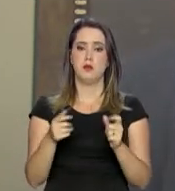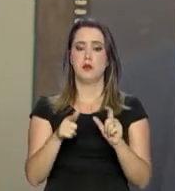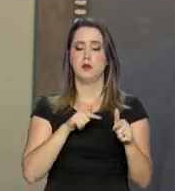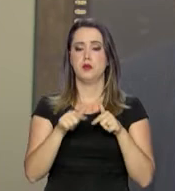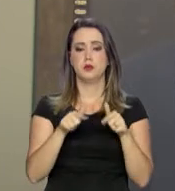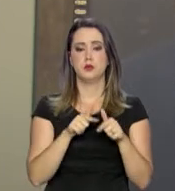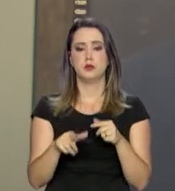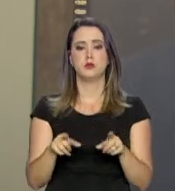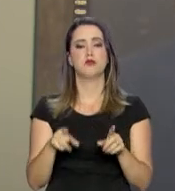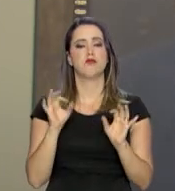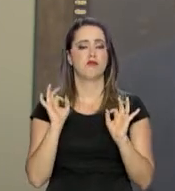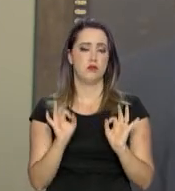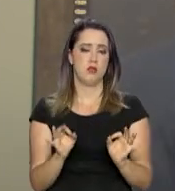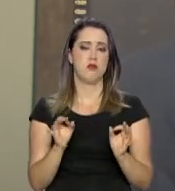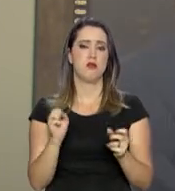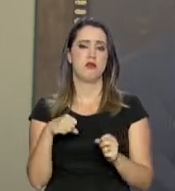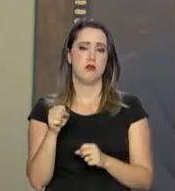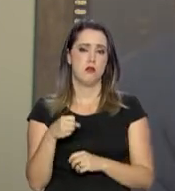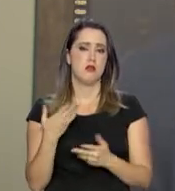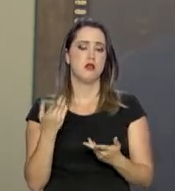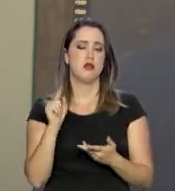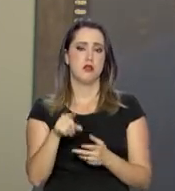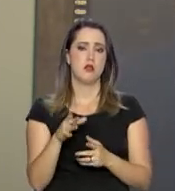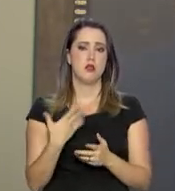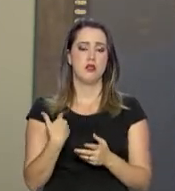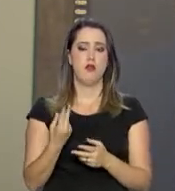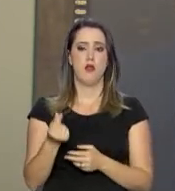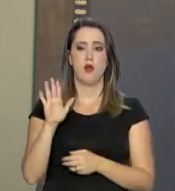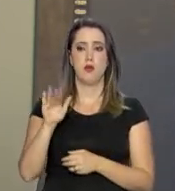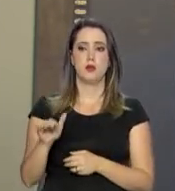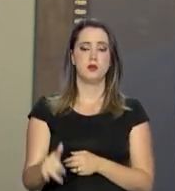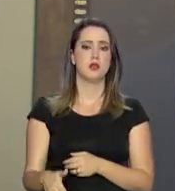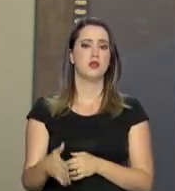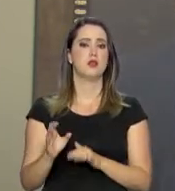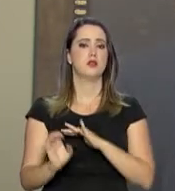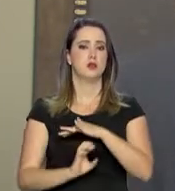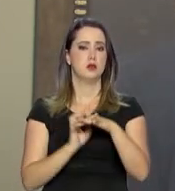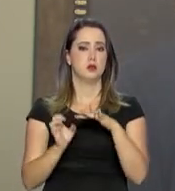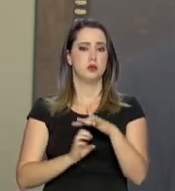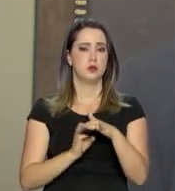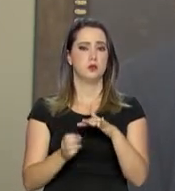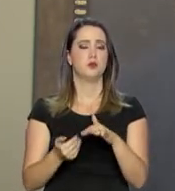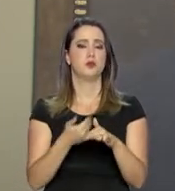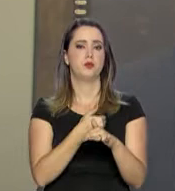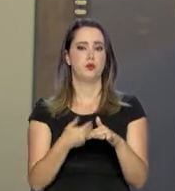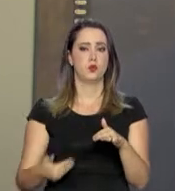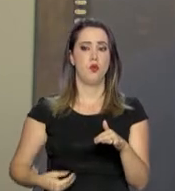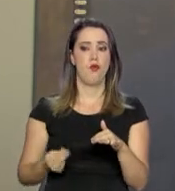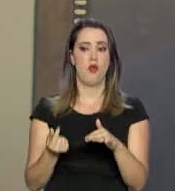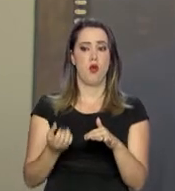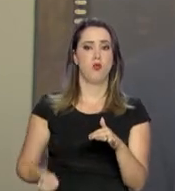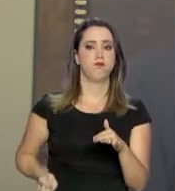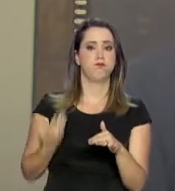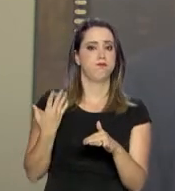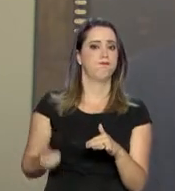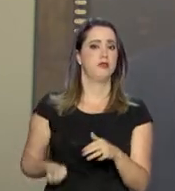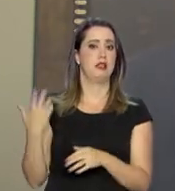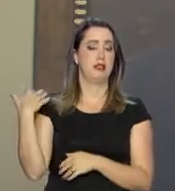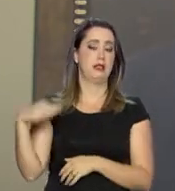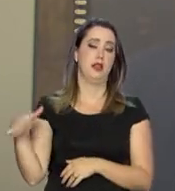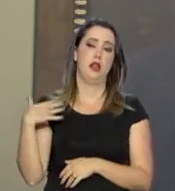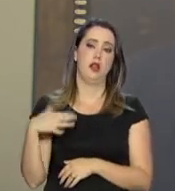trabalho e, evidentemente, desonerar a Eletrobras do custo de